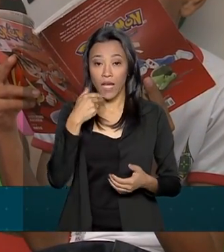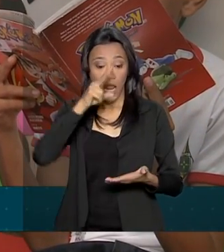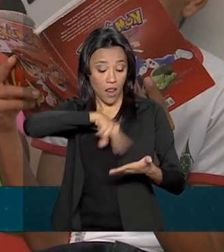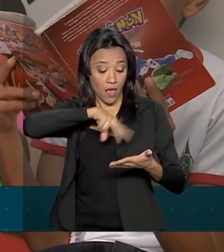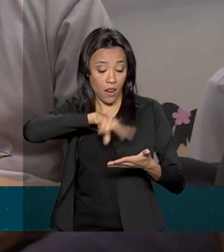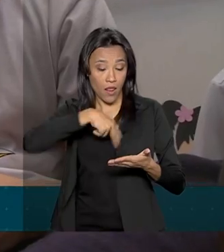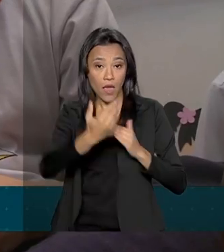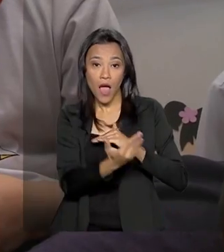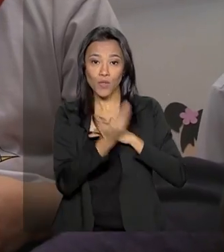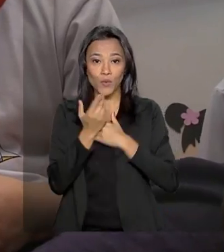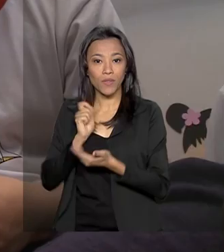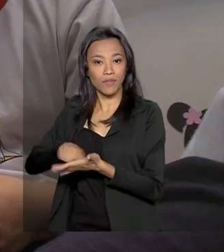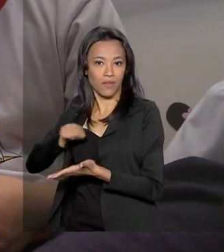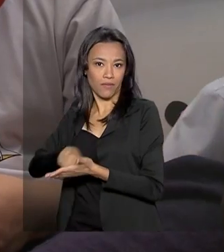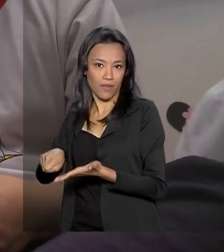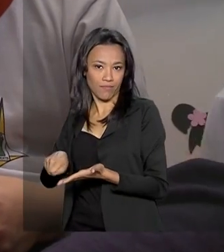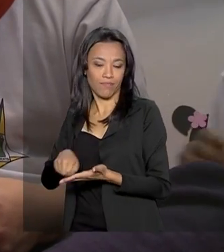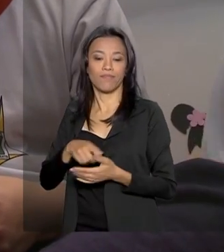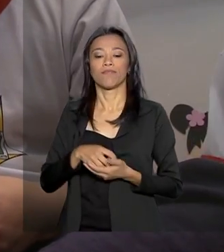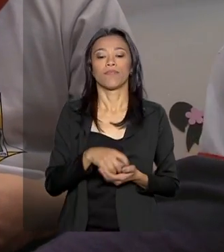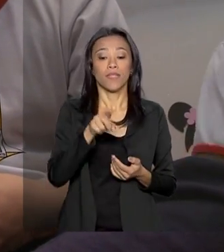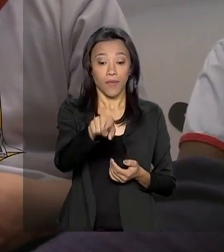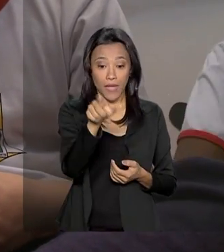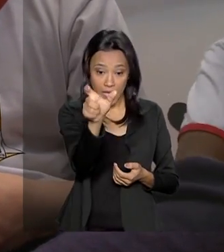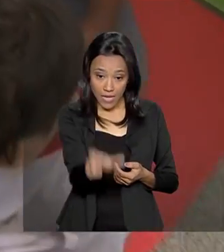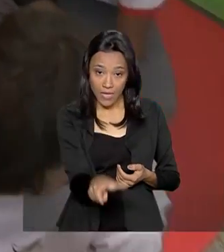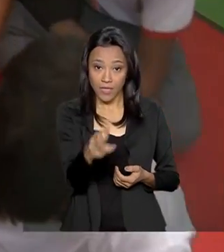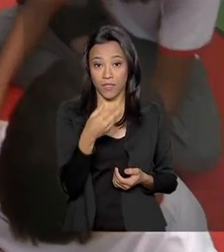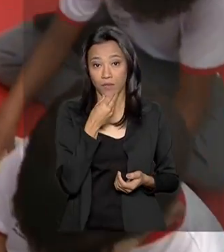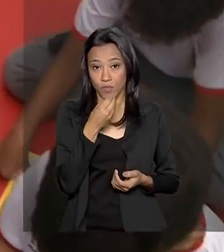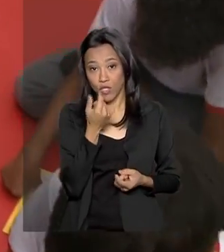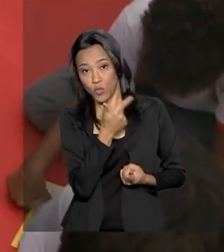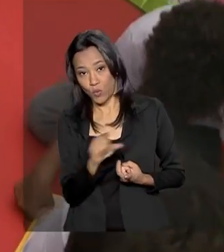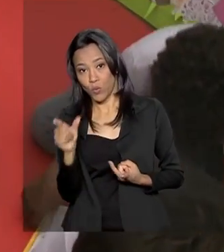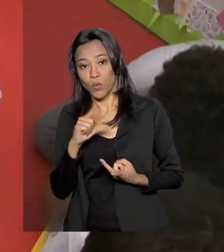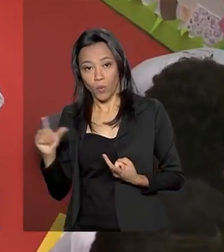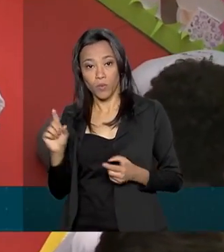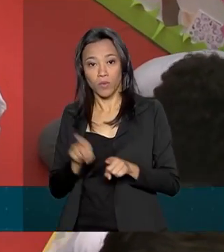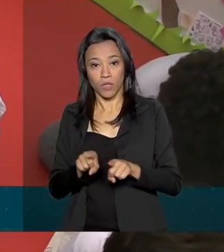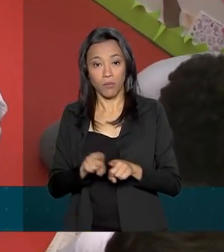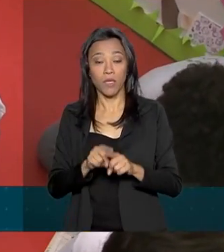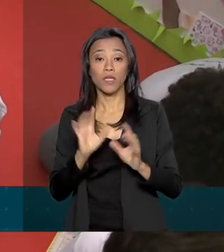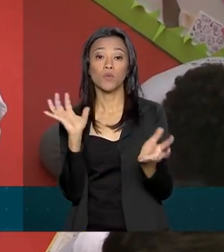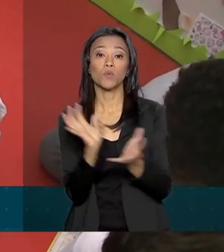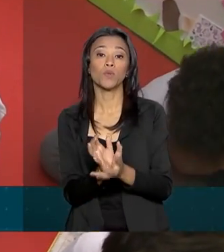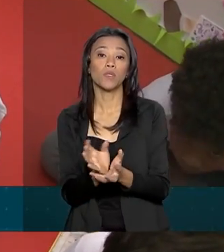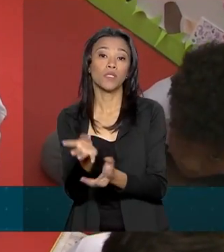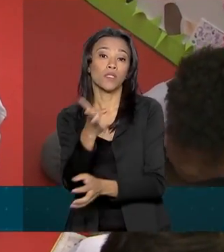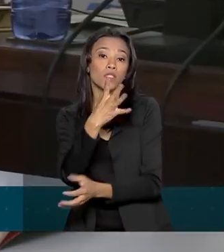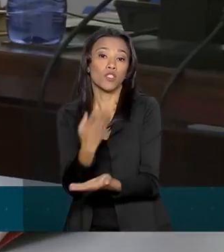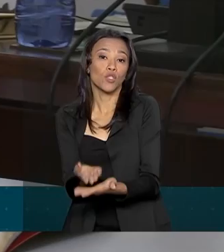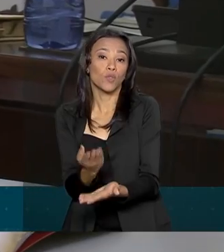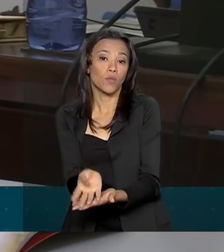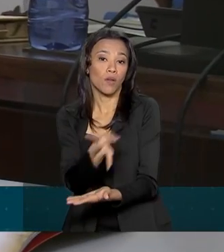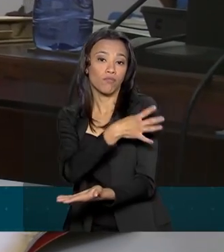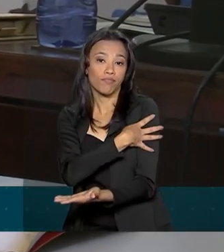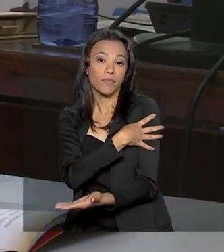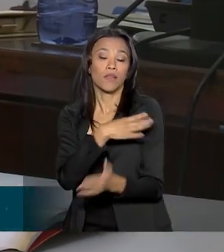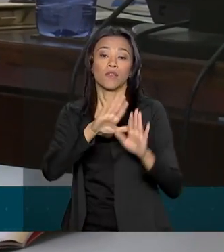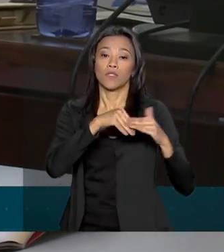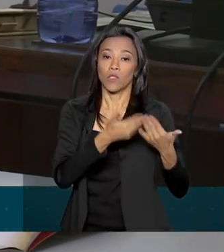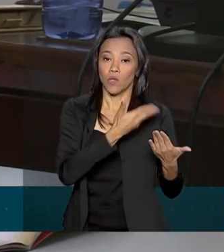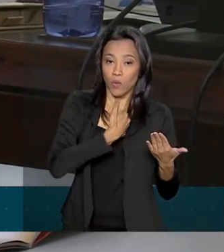a escrita. A partir do ano que vem, Arthur e os demais alunos do quarto ano de escolas públicas e privadas vão ter a